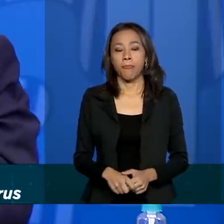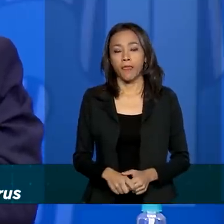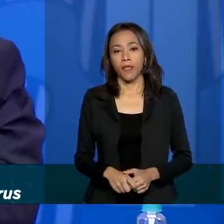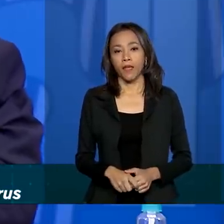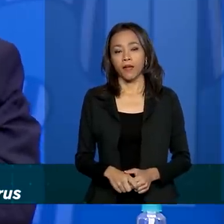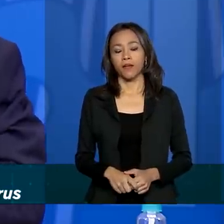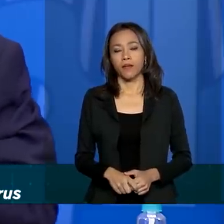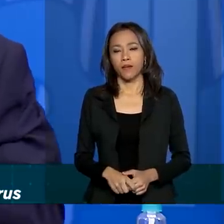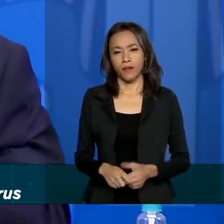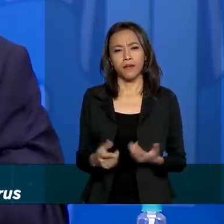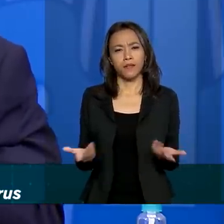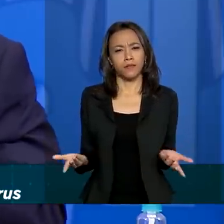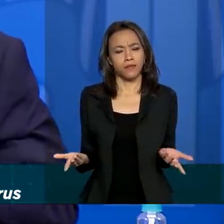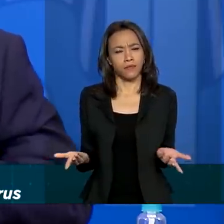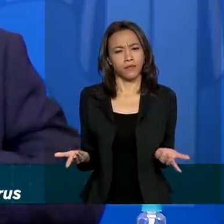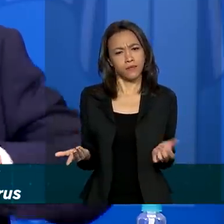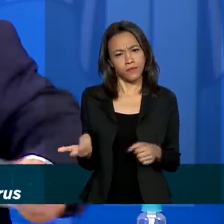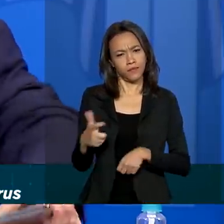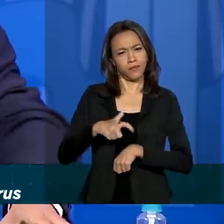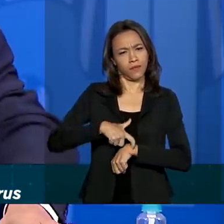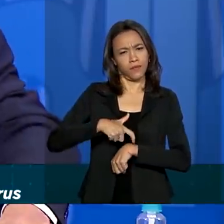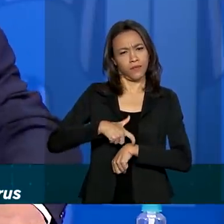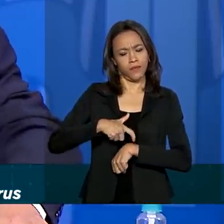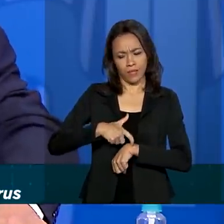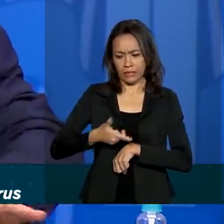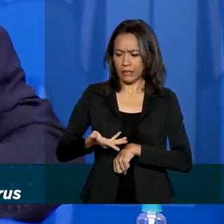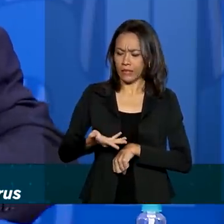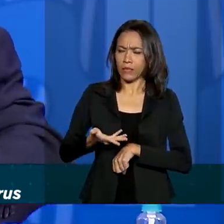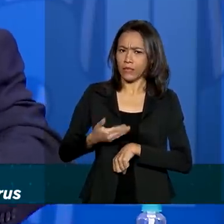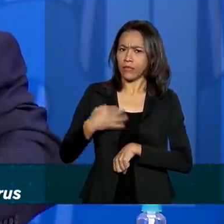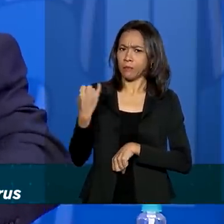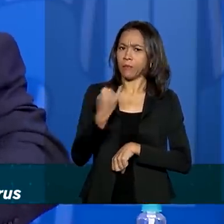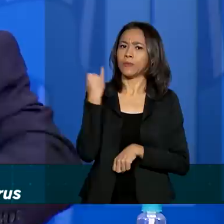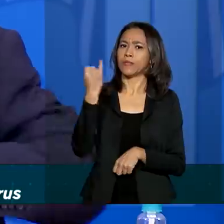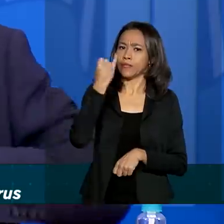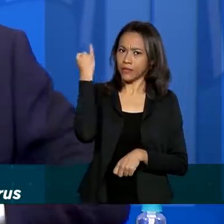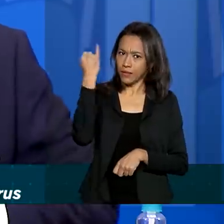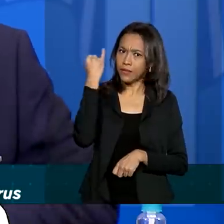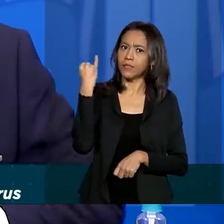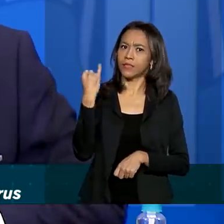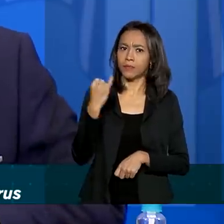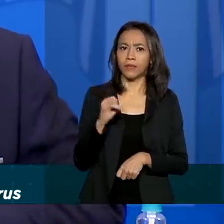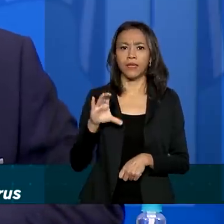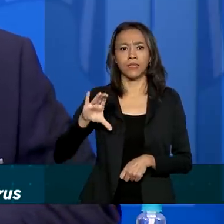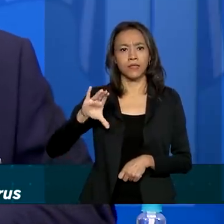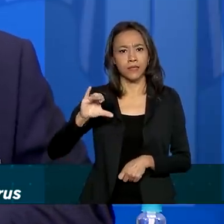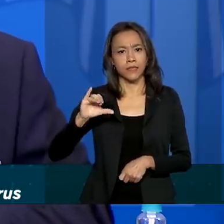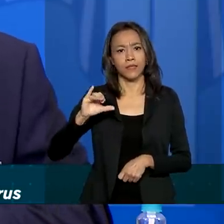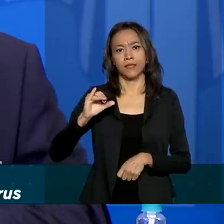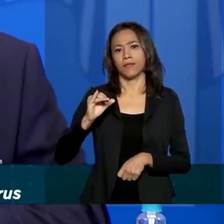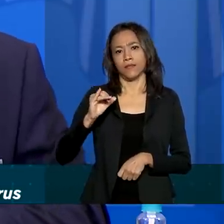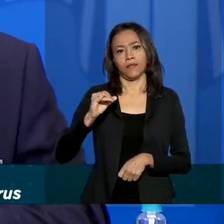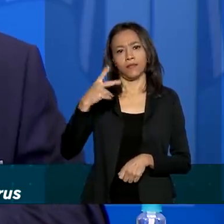Esse é um momento muito importante para a ciência do país também. E